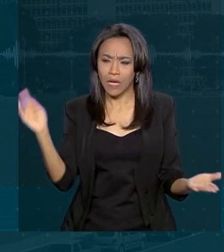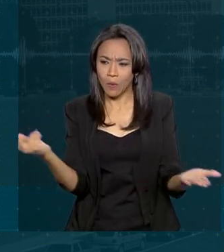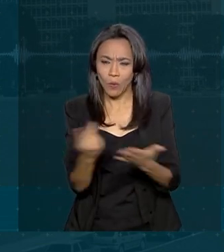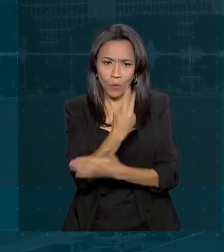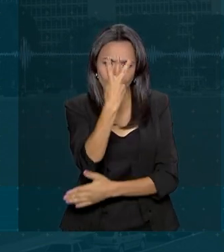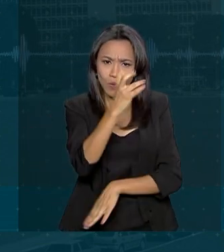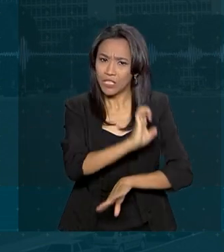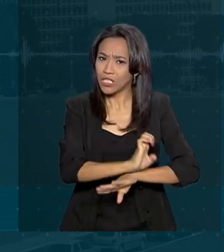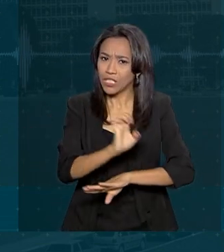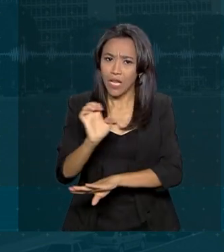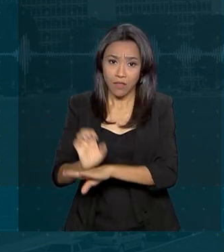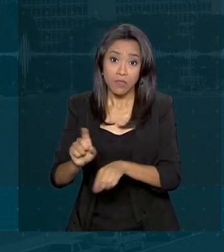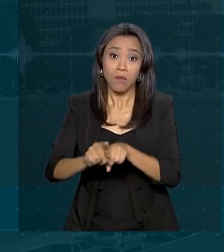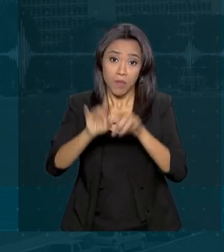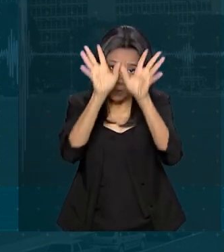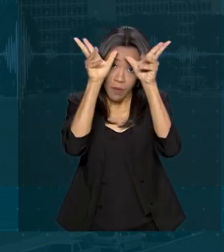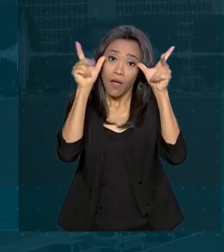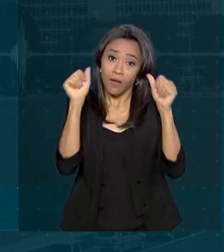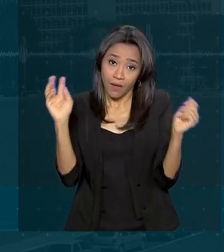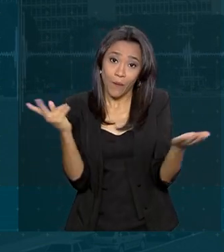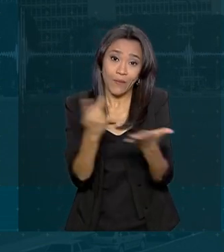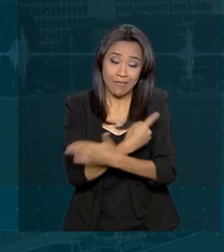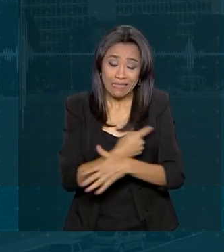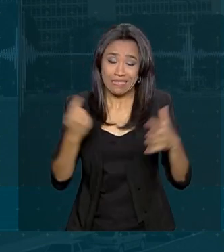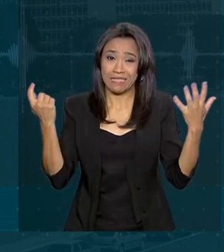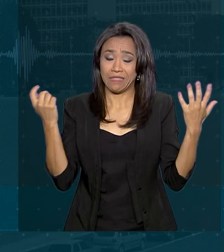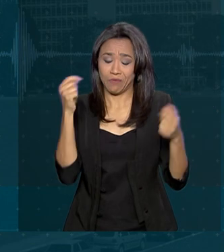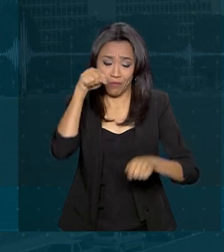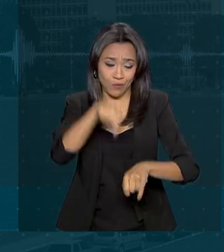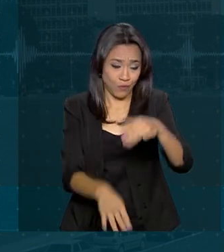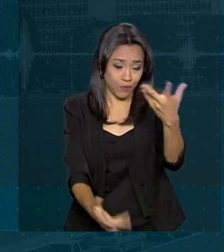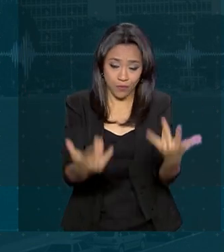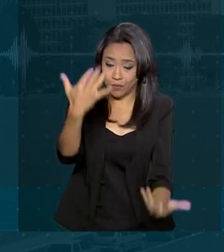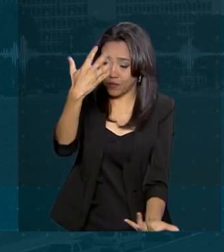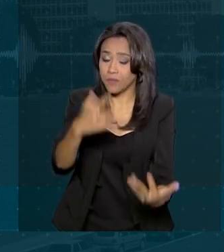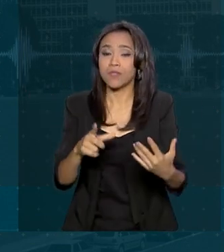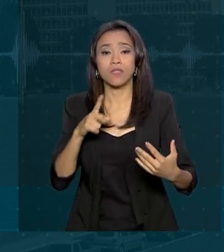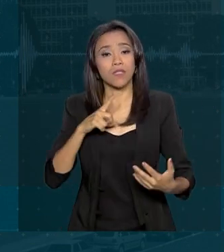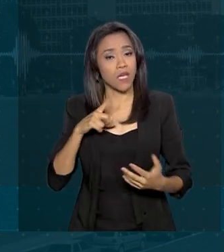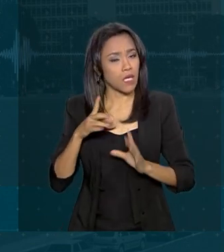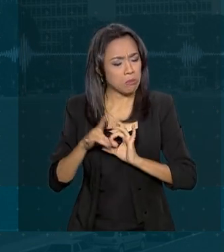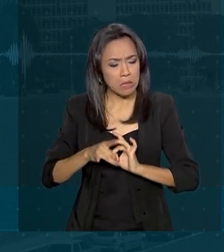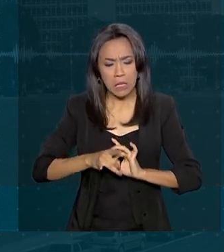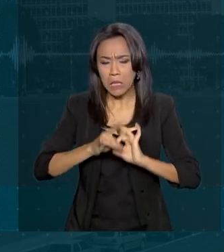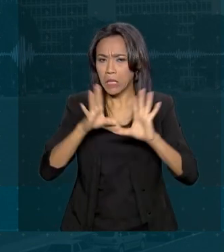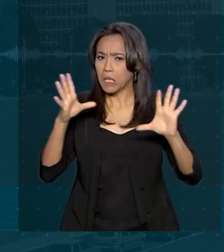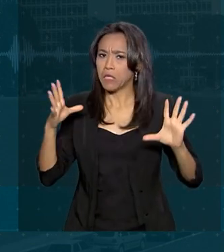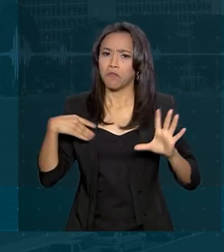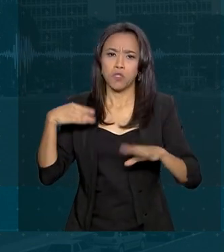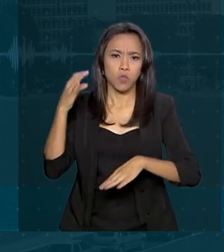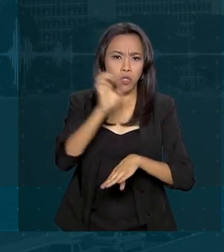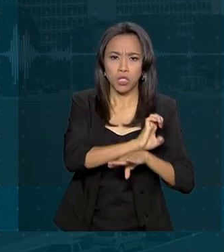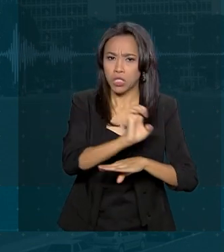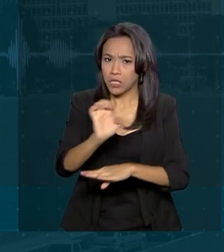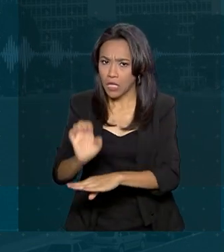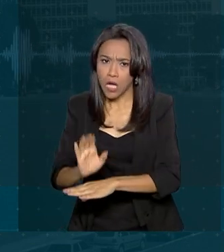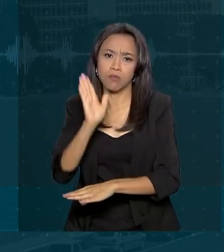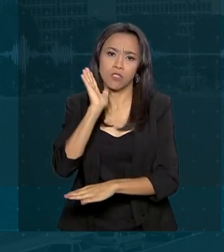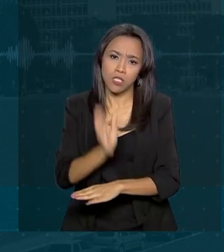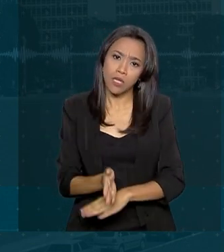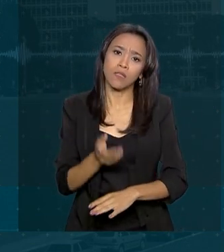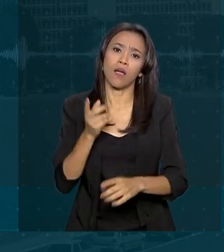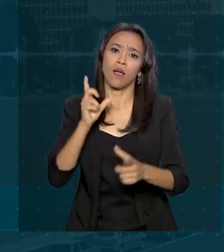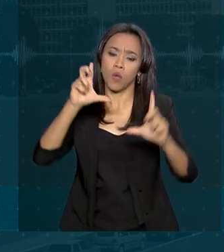Tem problemas no Acre também e todas as nossas equipes estão à disposição, como eu disse, desses governos estaduais que já estão combatendo